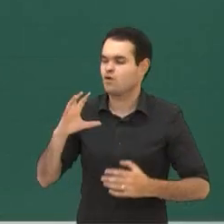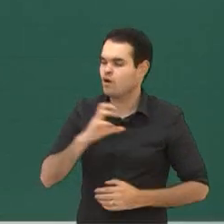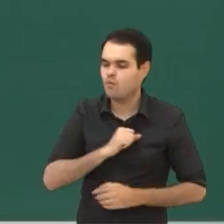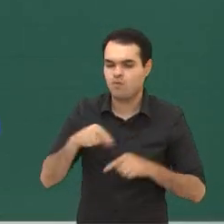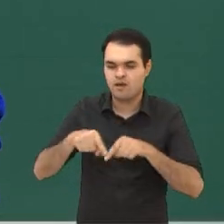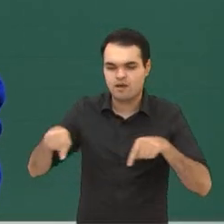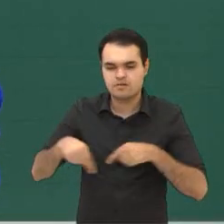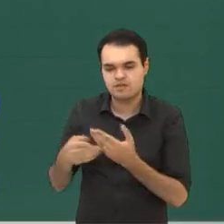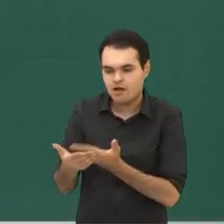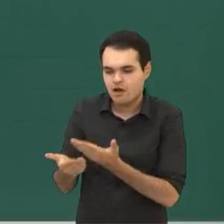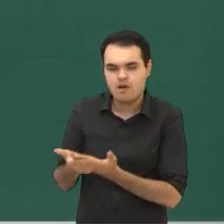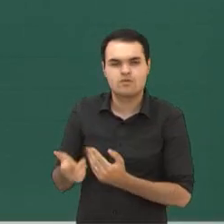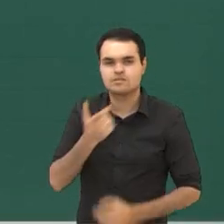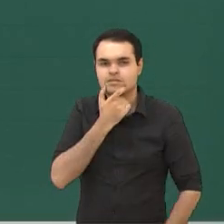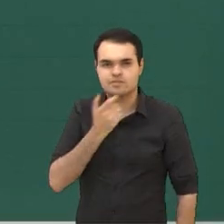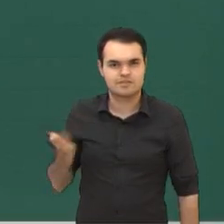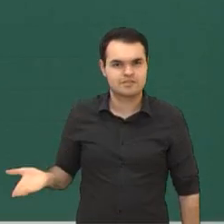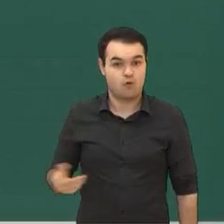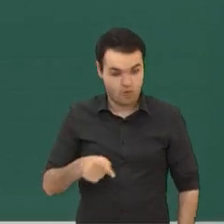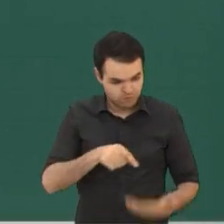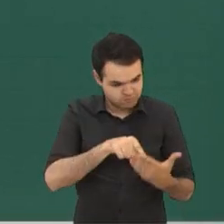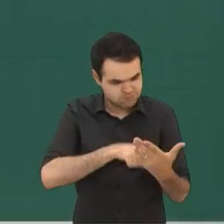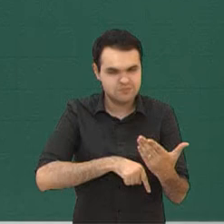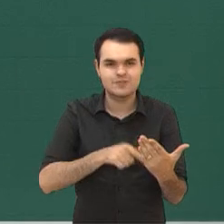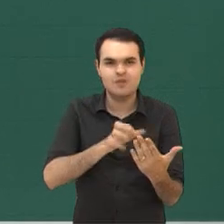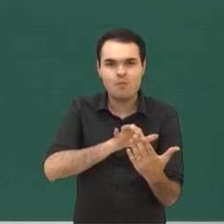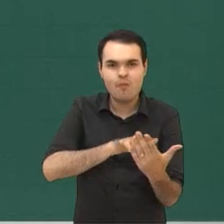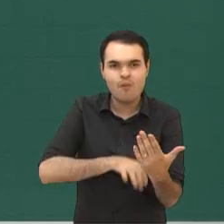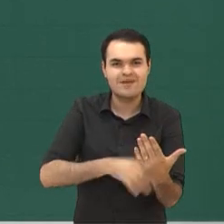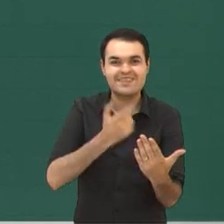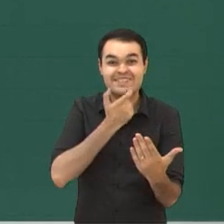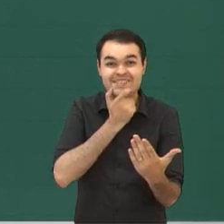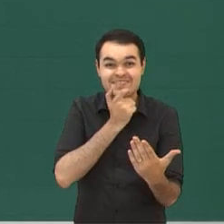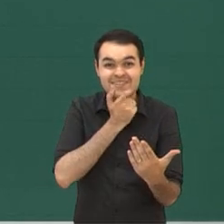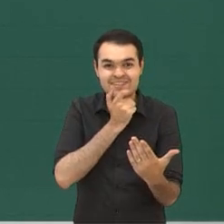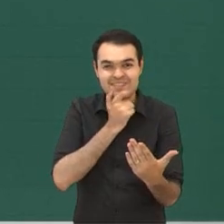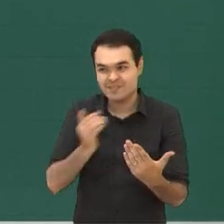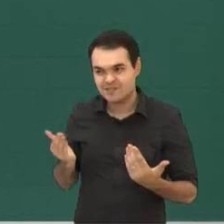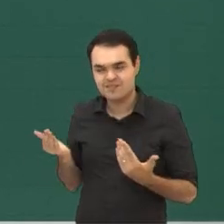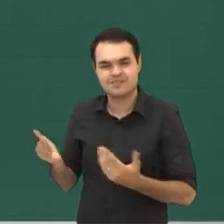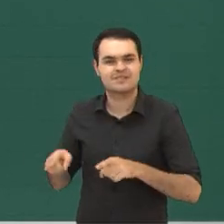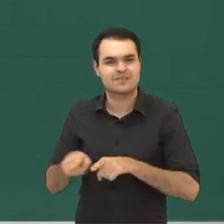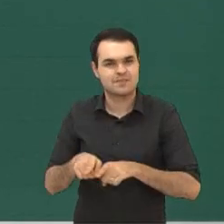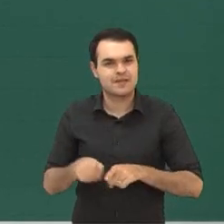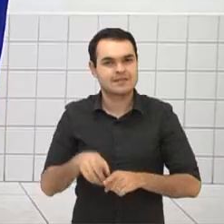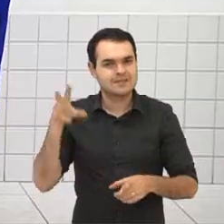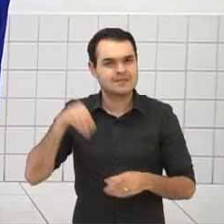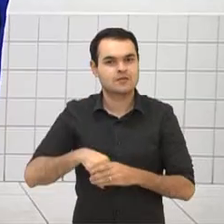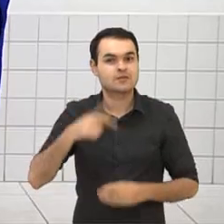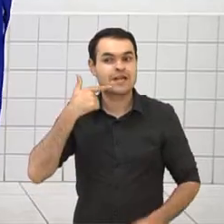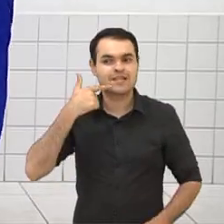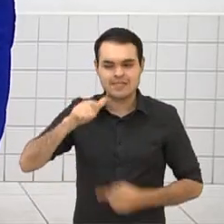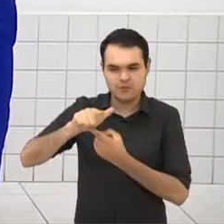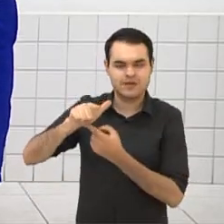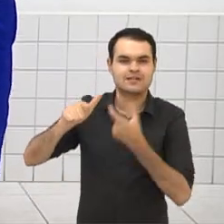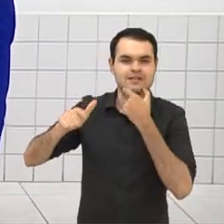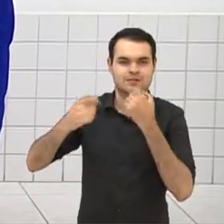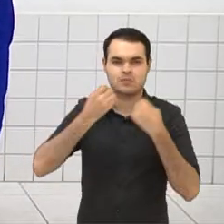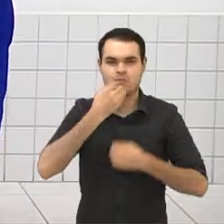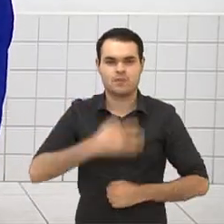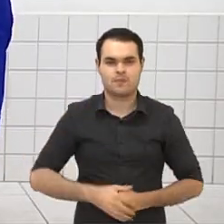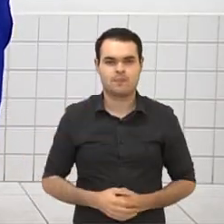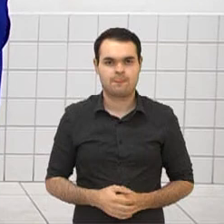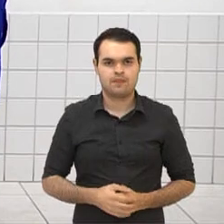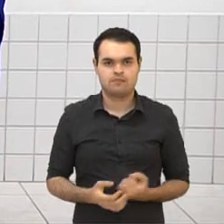class. E em inglês ainda eles, olha como o pessoal interage, interage bem com o, dentro da língua. Dentro da língua, né? é muito bom.